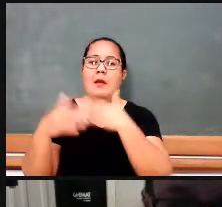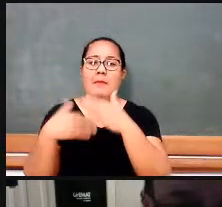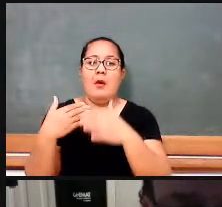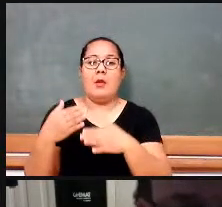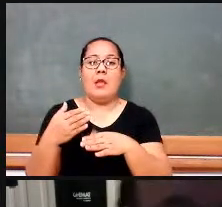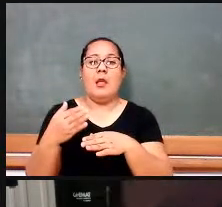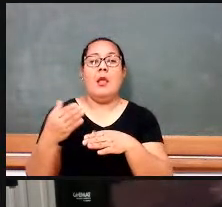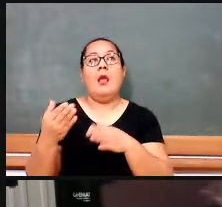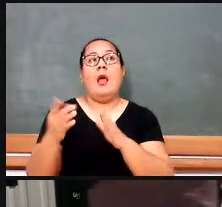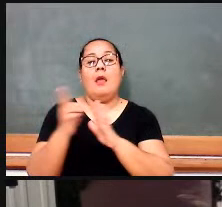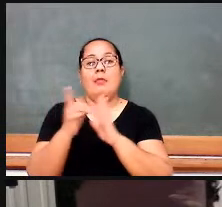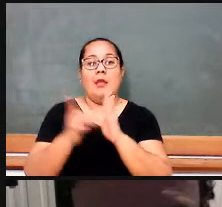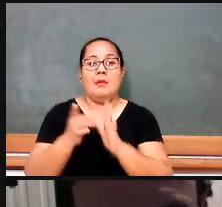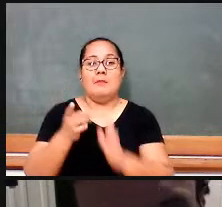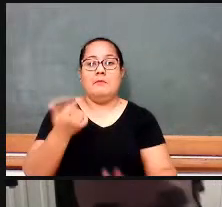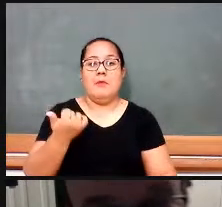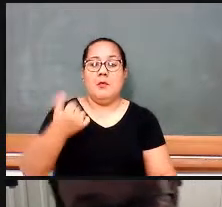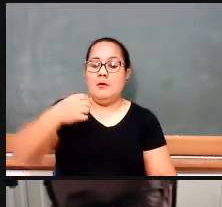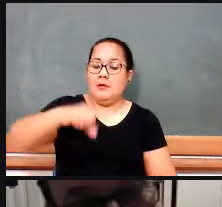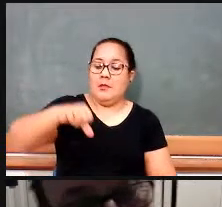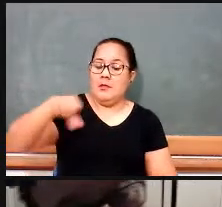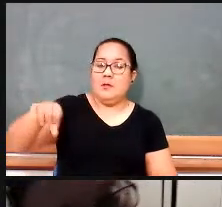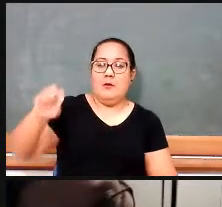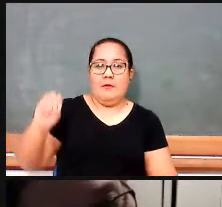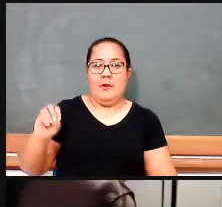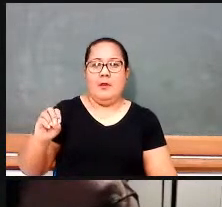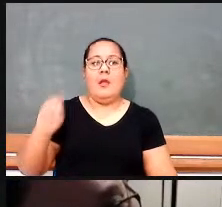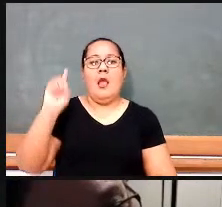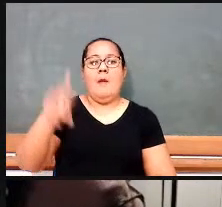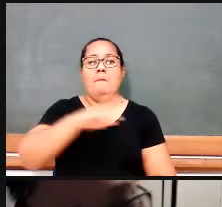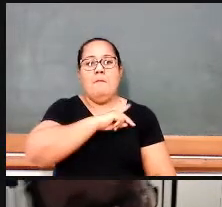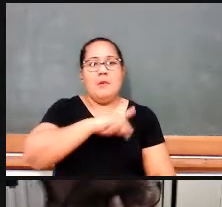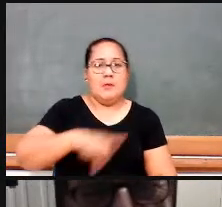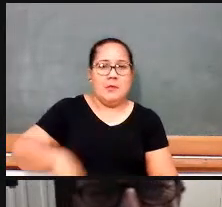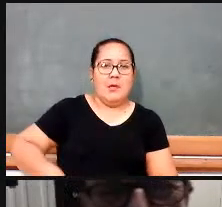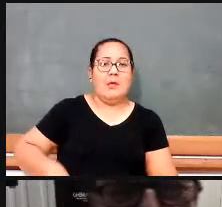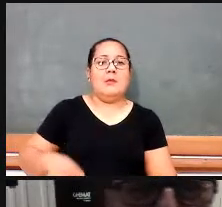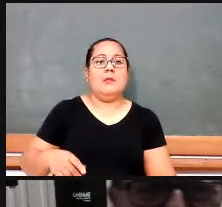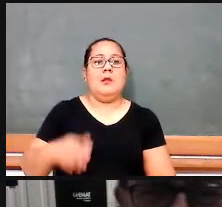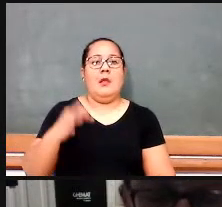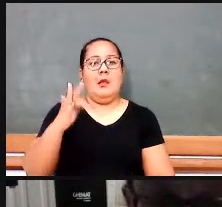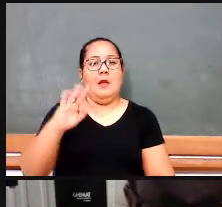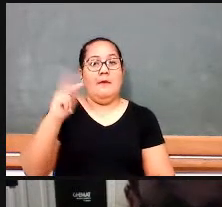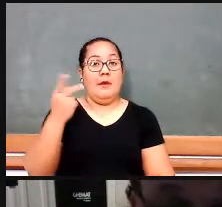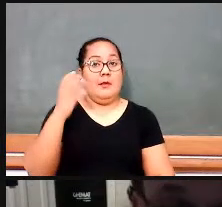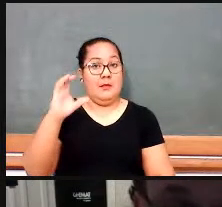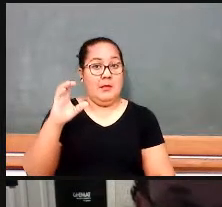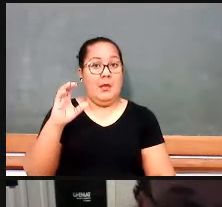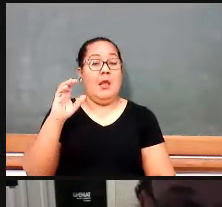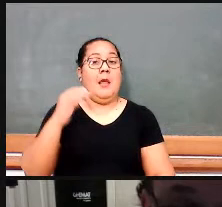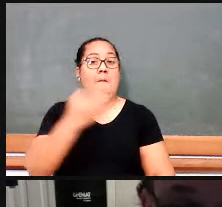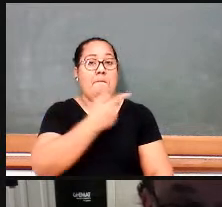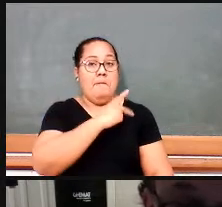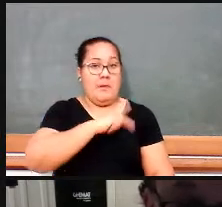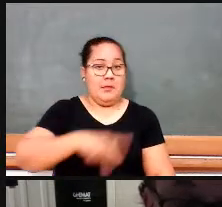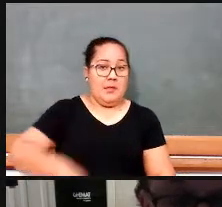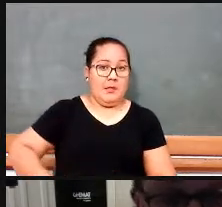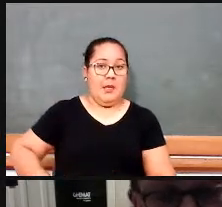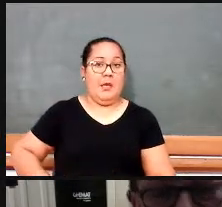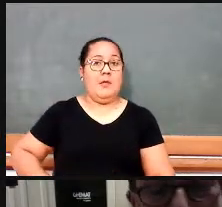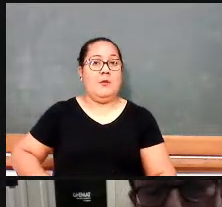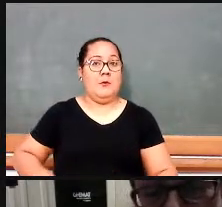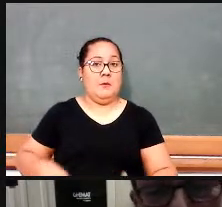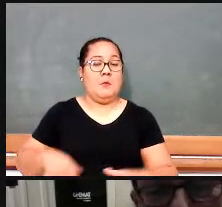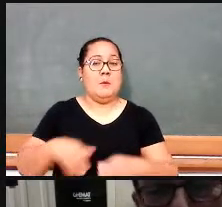década de 90. Fernando Henrique Cardoso assume como presidente nos anos 90,